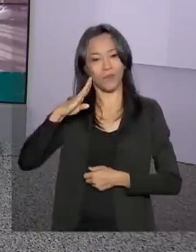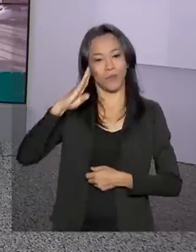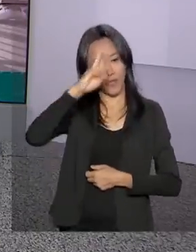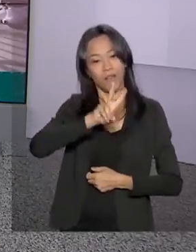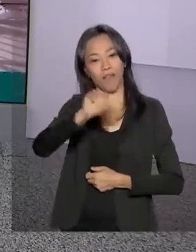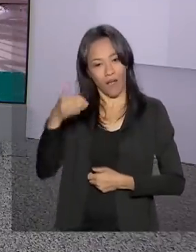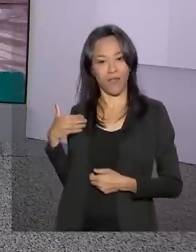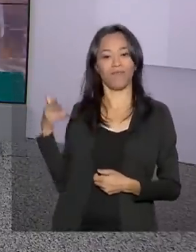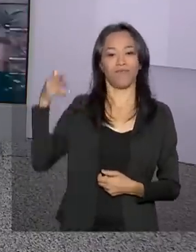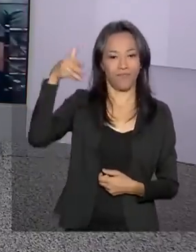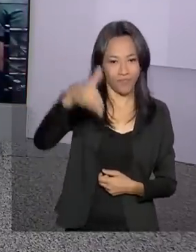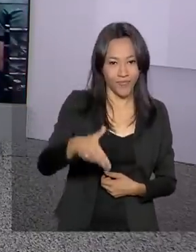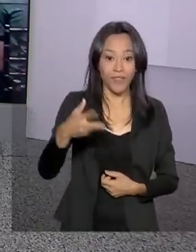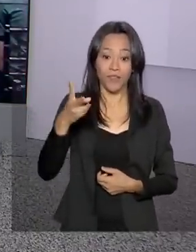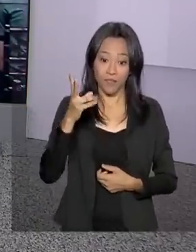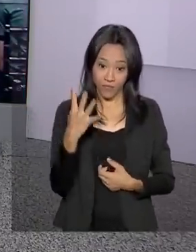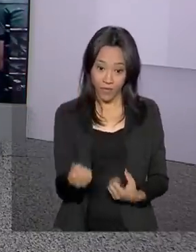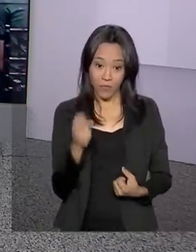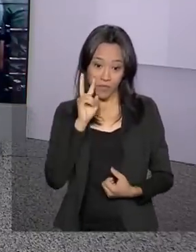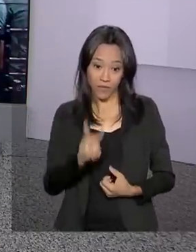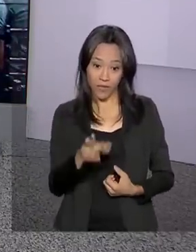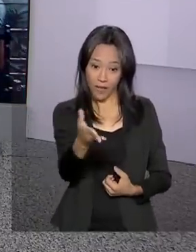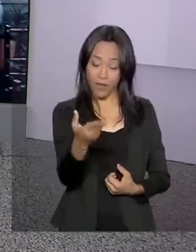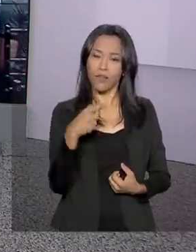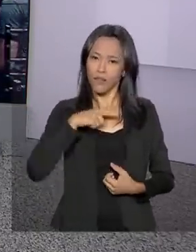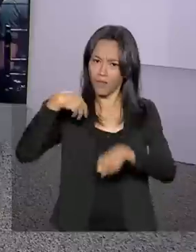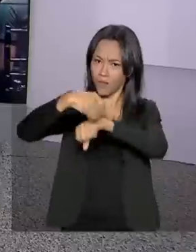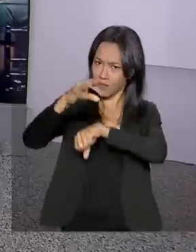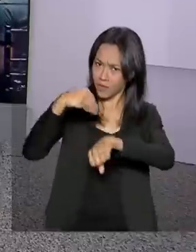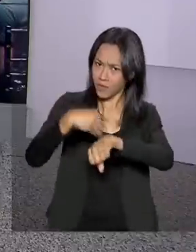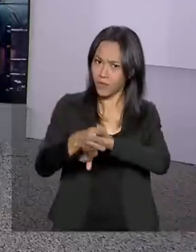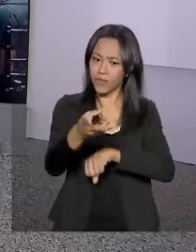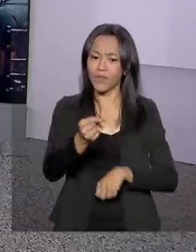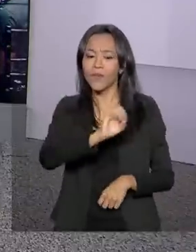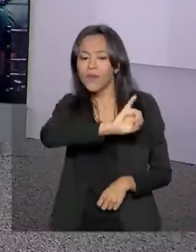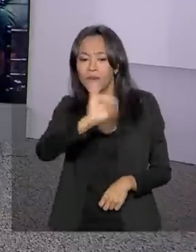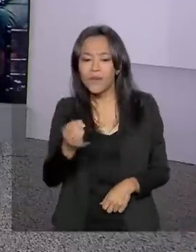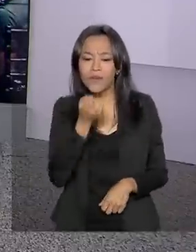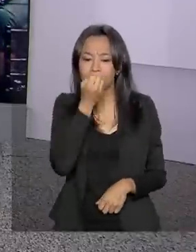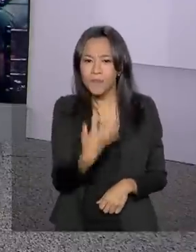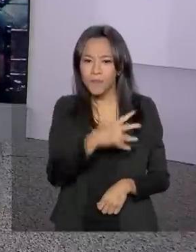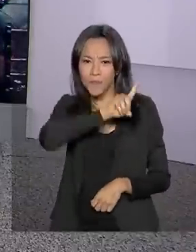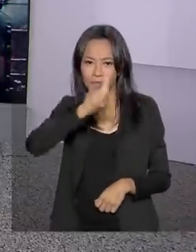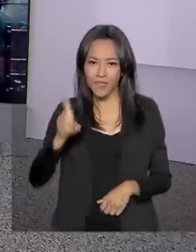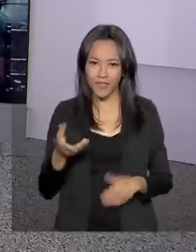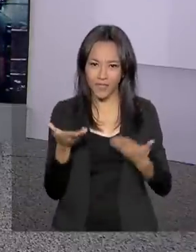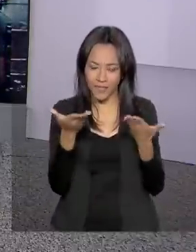agora. O repórter Dimas Soud está acompanhando e tem as informações para a gente. Oi, Dimas, bom dia para você.